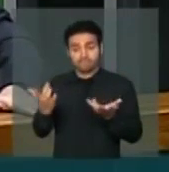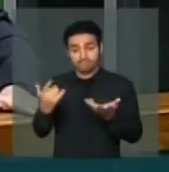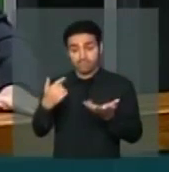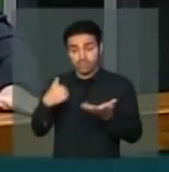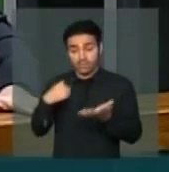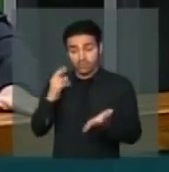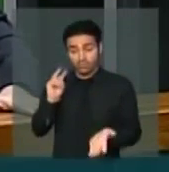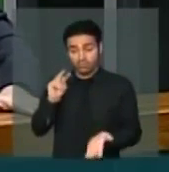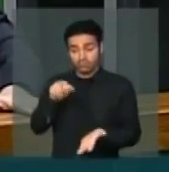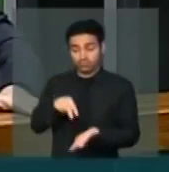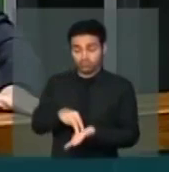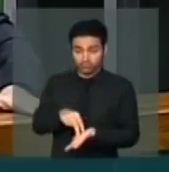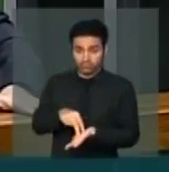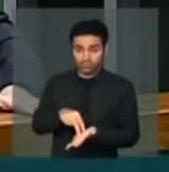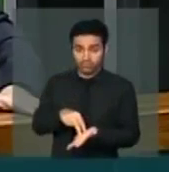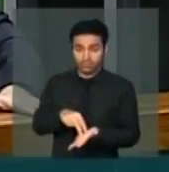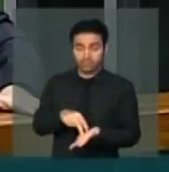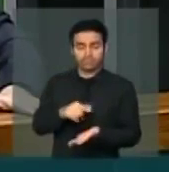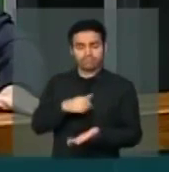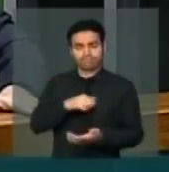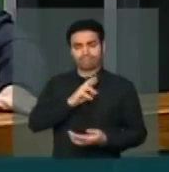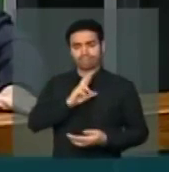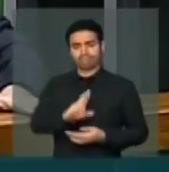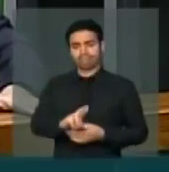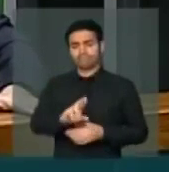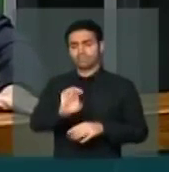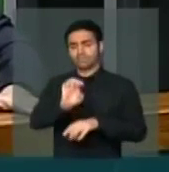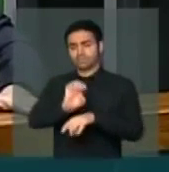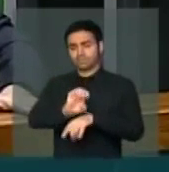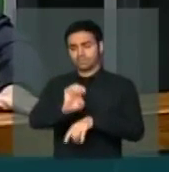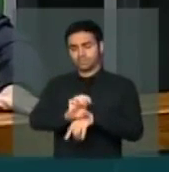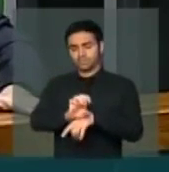venho aqui em nome dos servidores do Estado